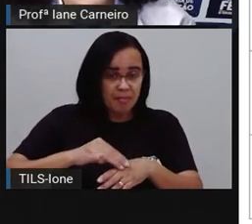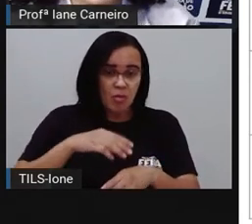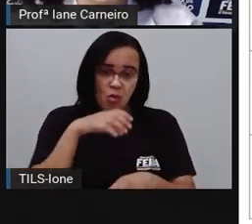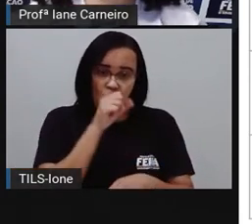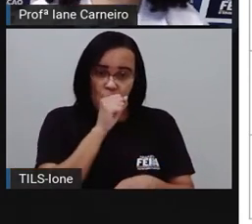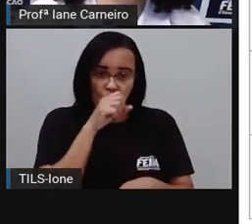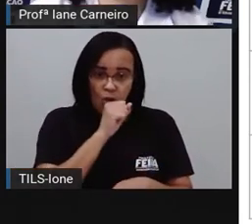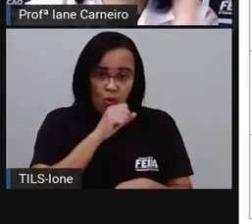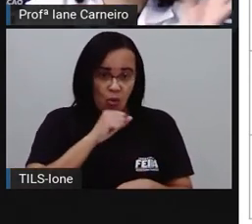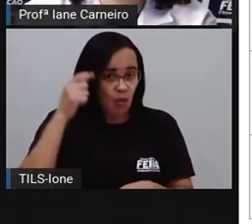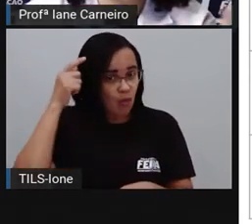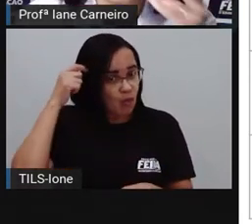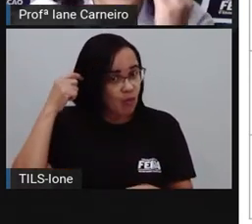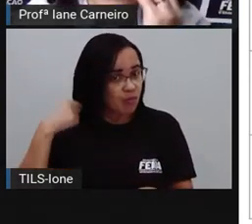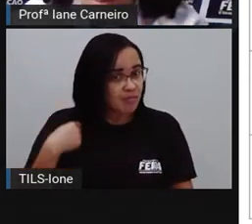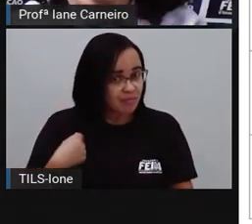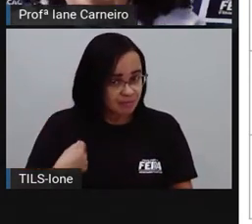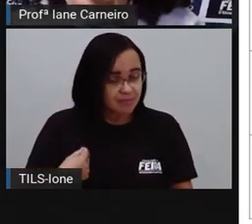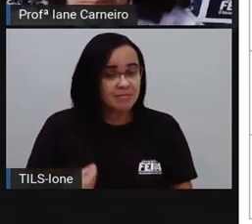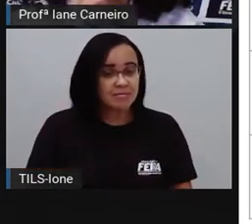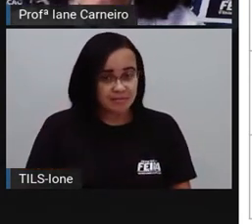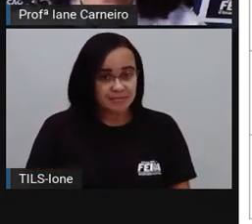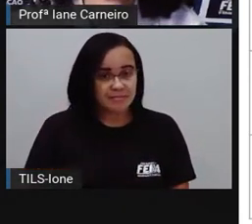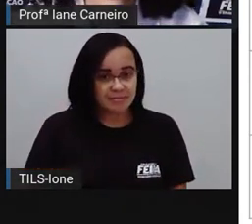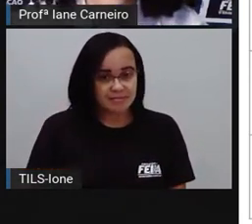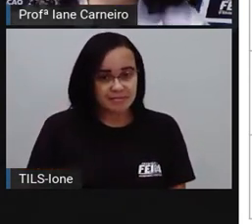Ruivinho, né? Como a Marina Rui Barbosa.